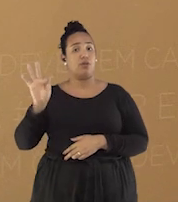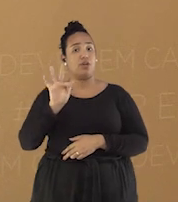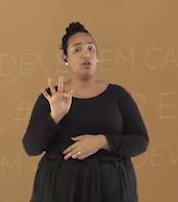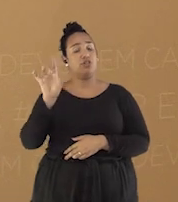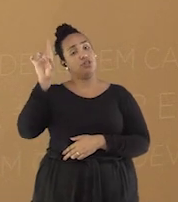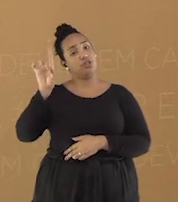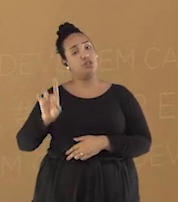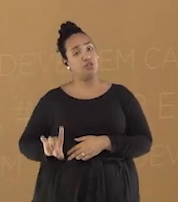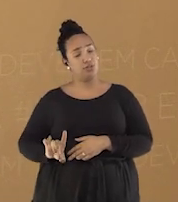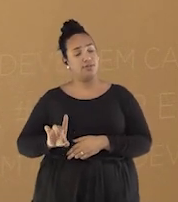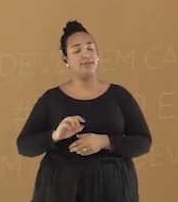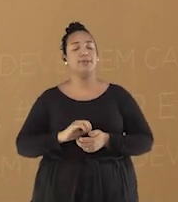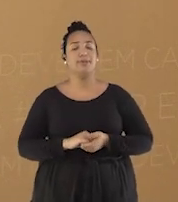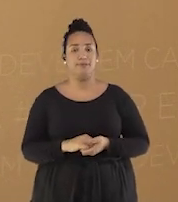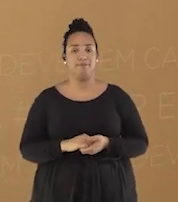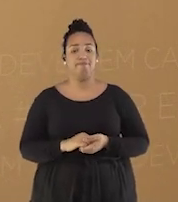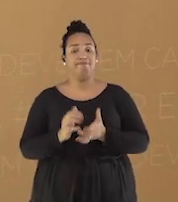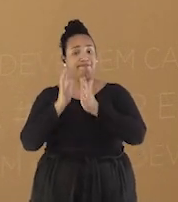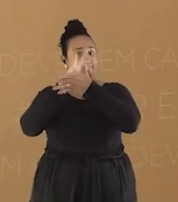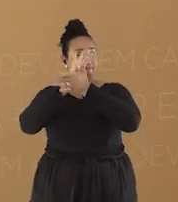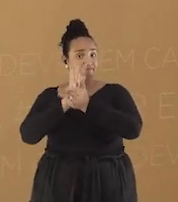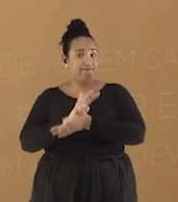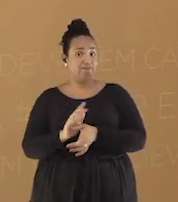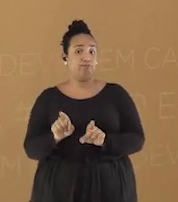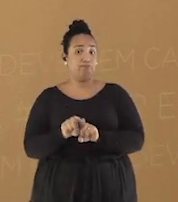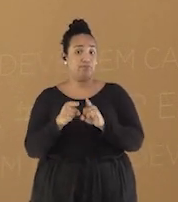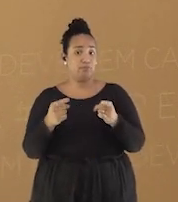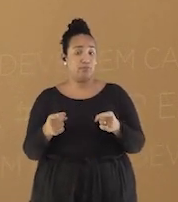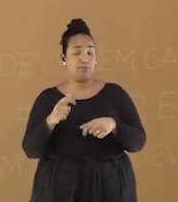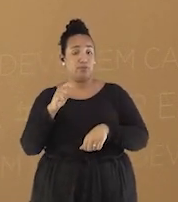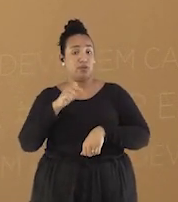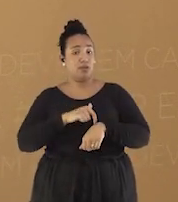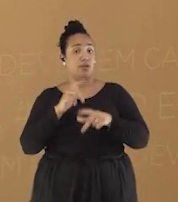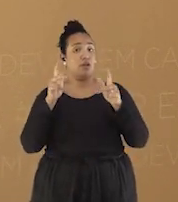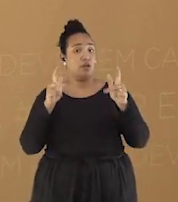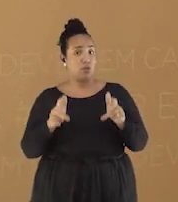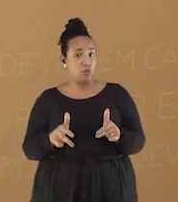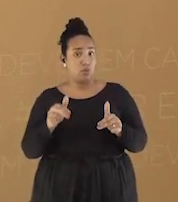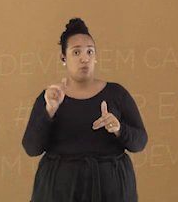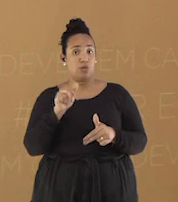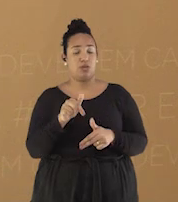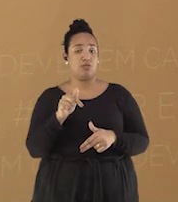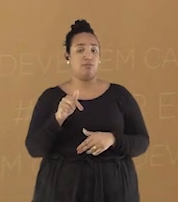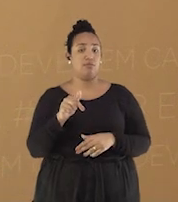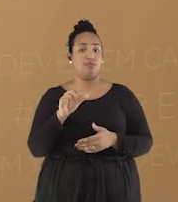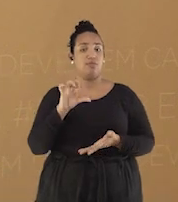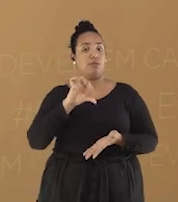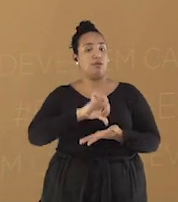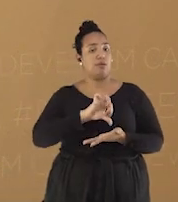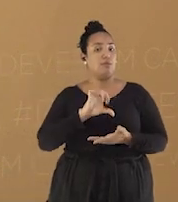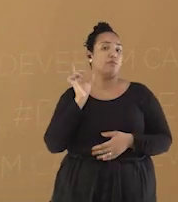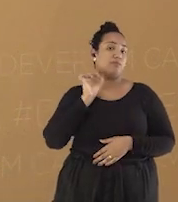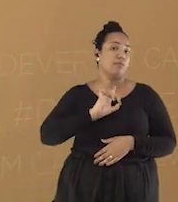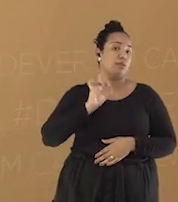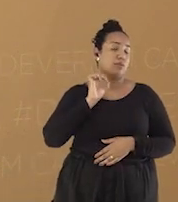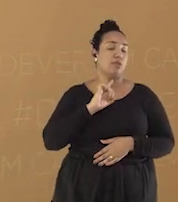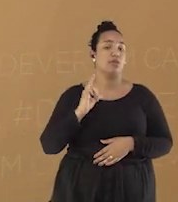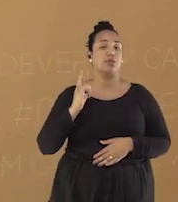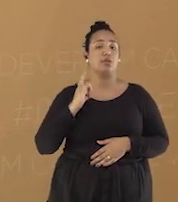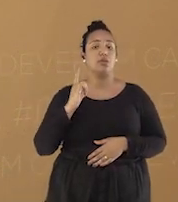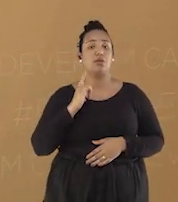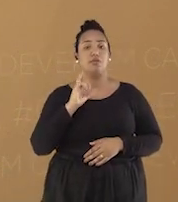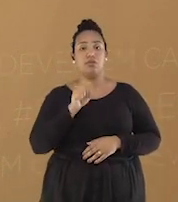reprimido. No mesmo ano, também na capital mineira, a UNE realizou um congresso clandestino no porão de uma igreja.